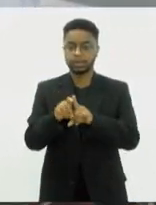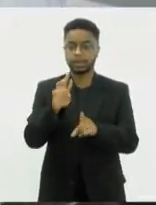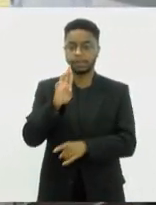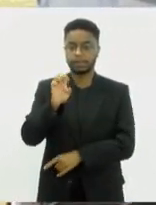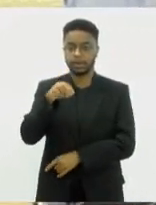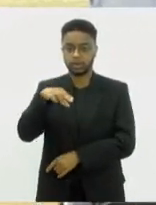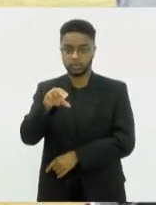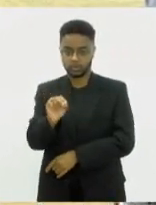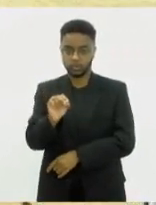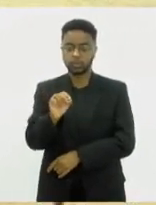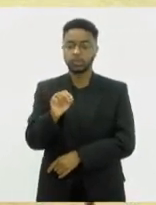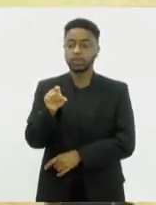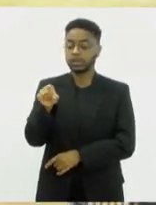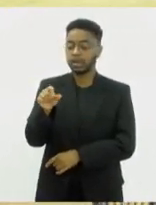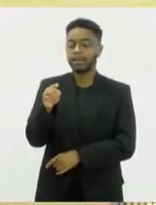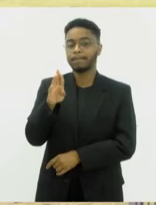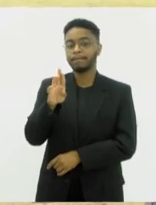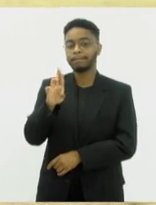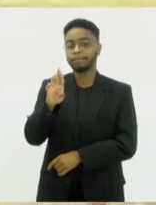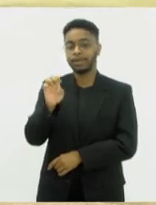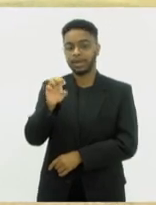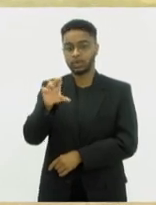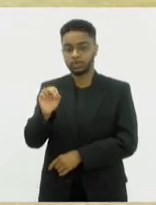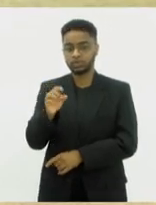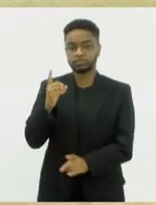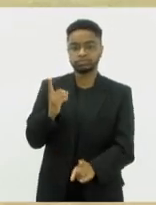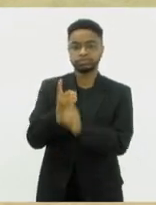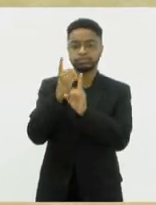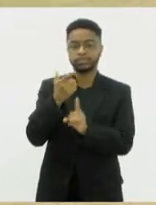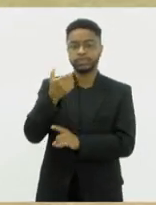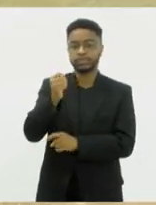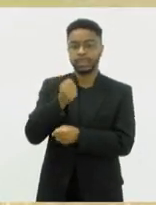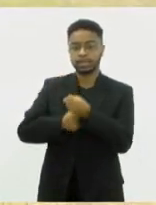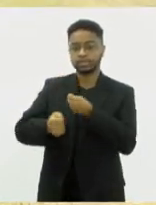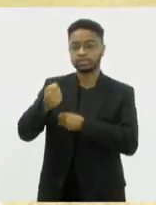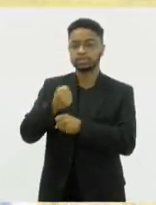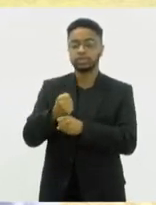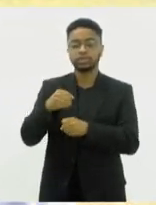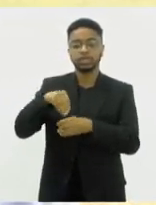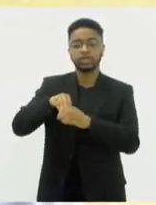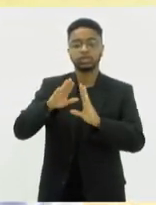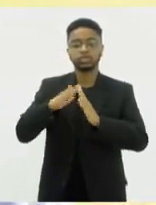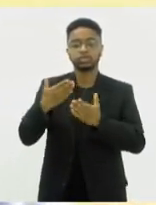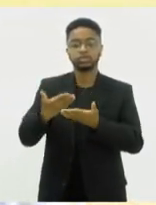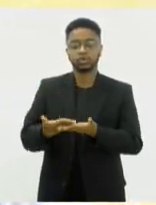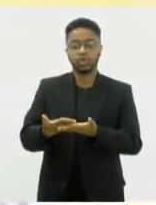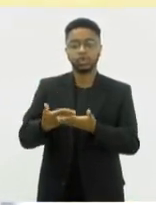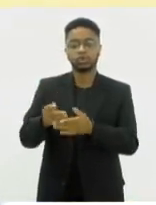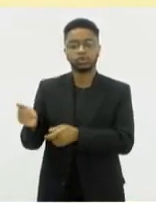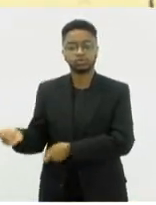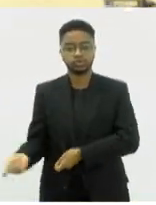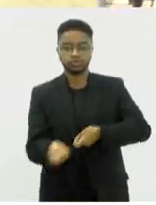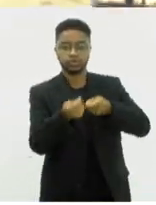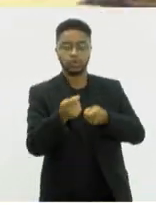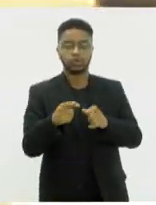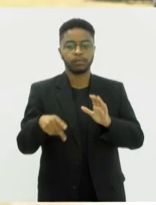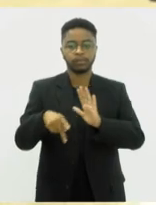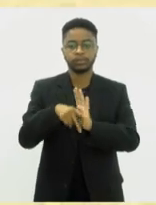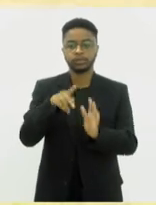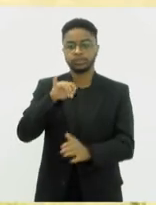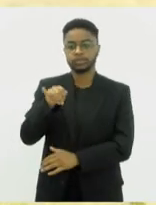talento que foi descoberto há 10 anos atrás, né? Numa escola de golfe em Japeri. São esperadas